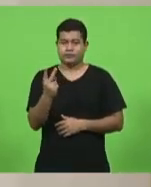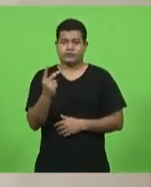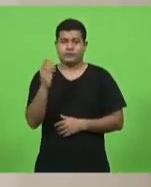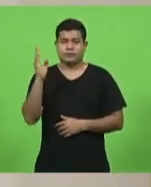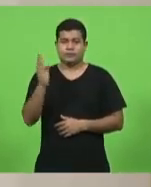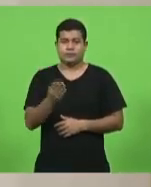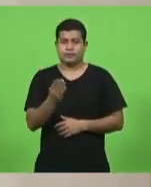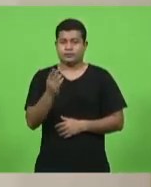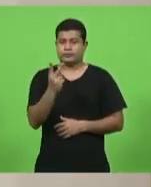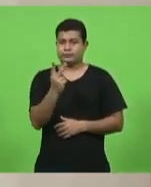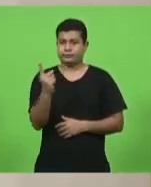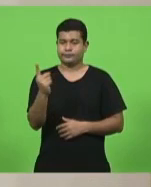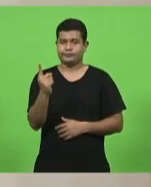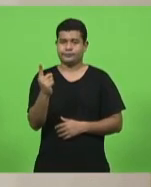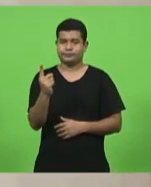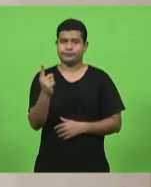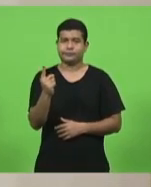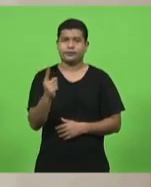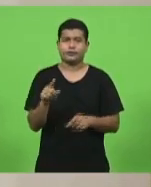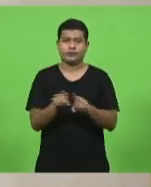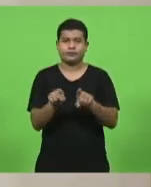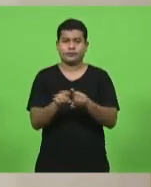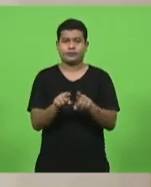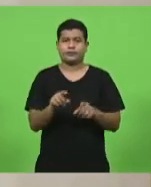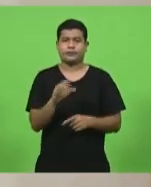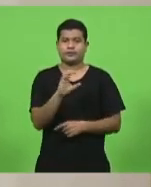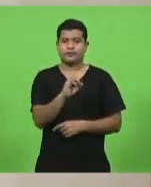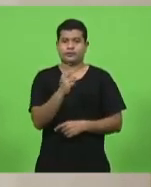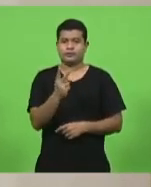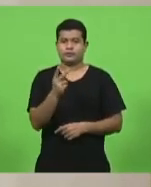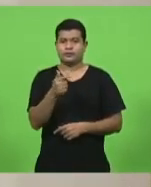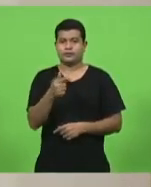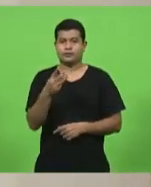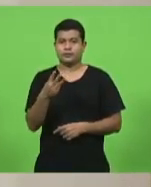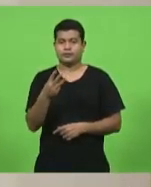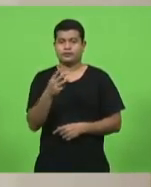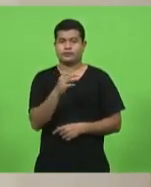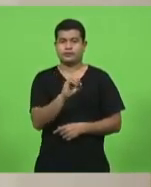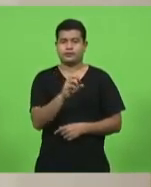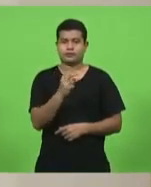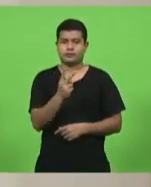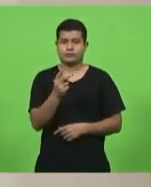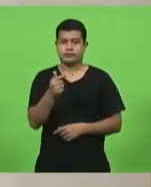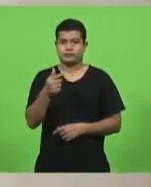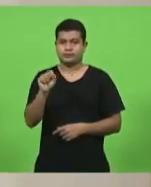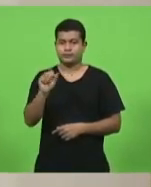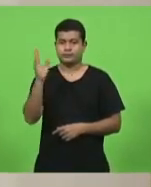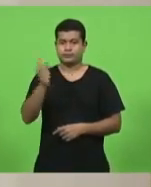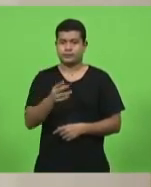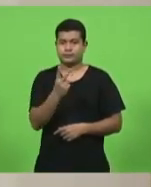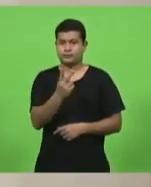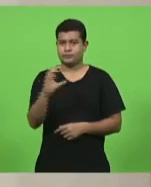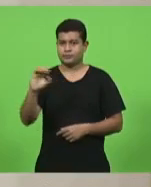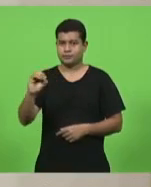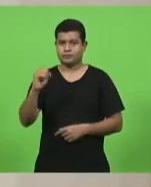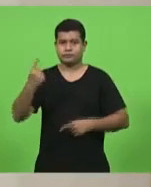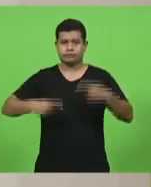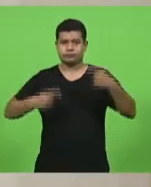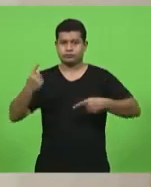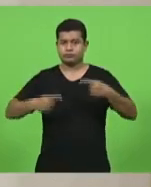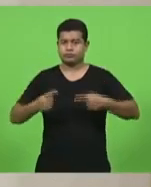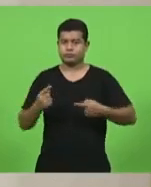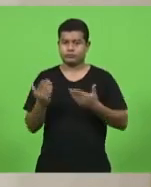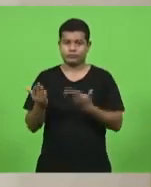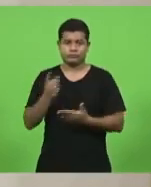e os projetos de lei 0273 e 0278-2020. Após ser discutido pelos